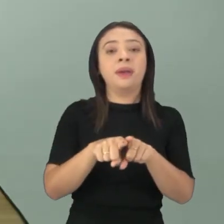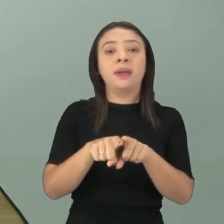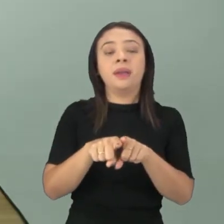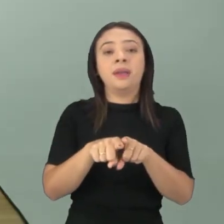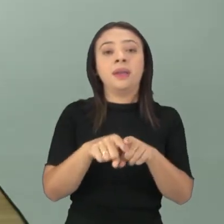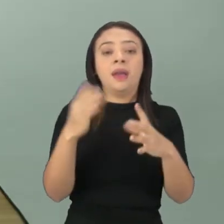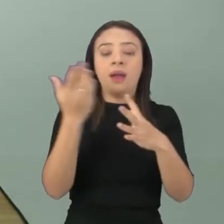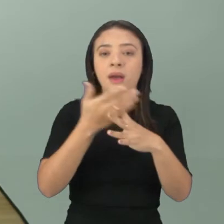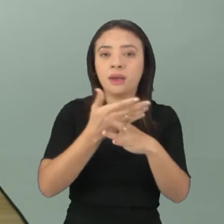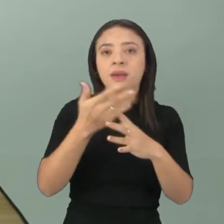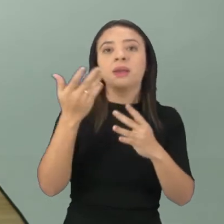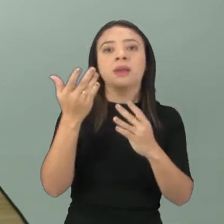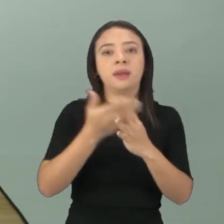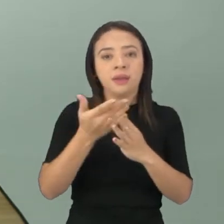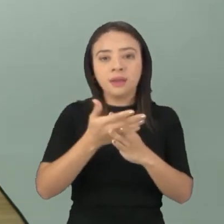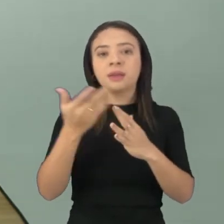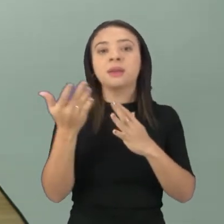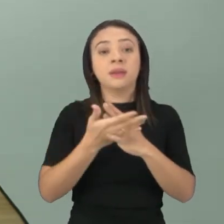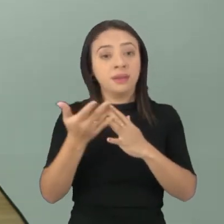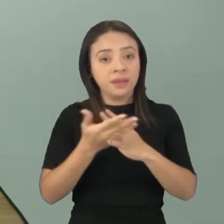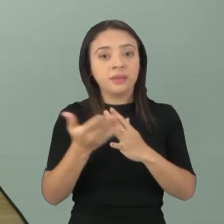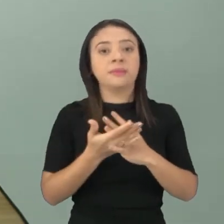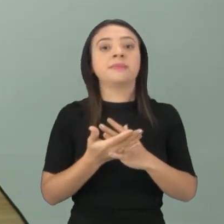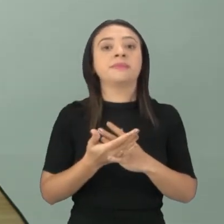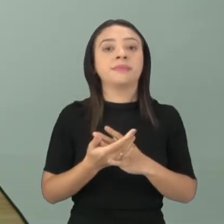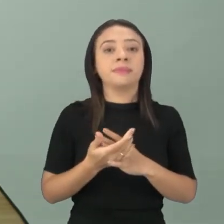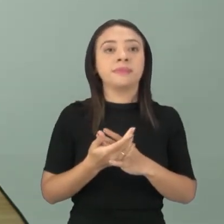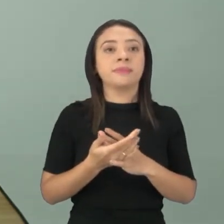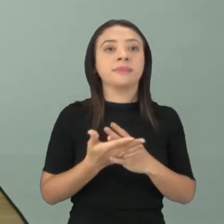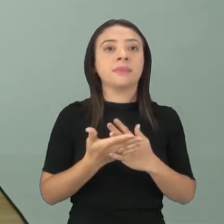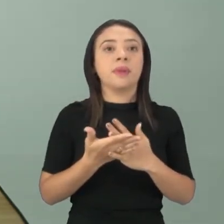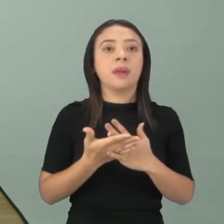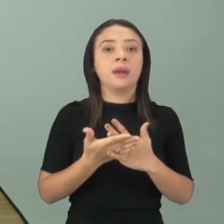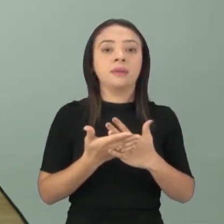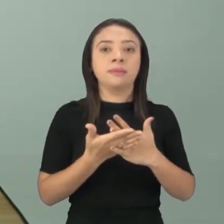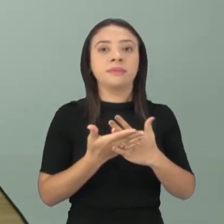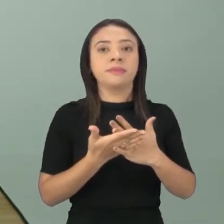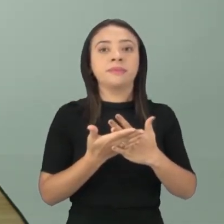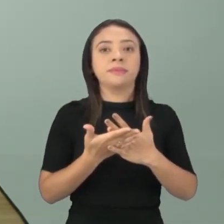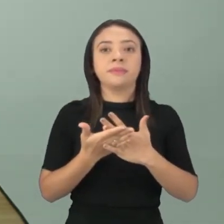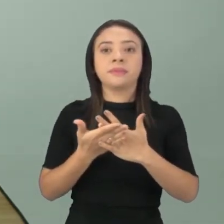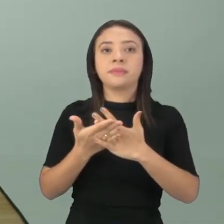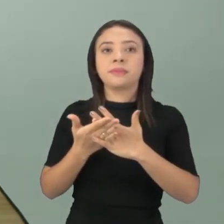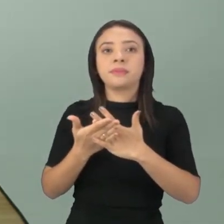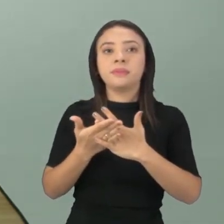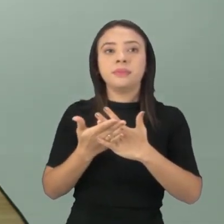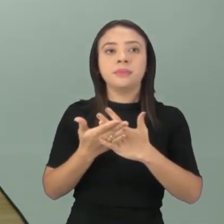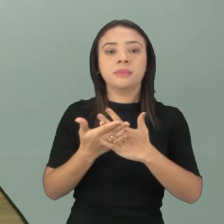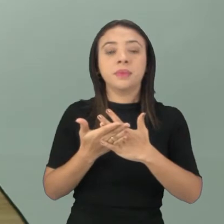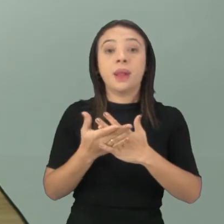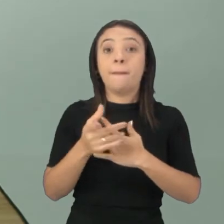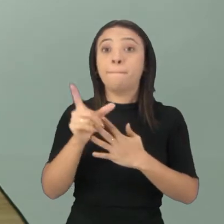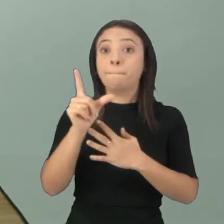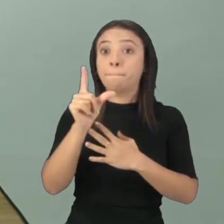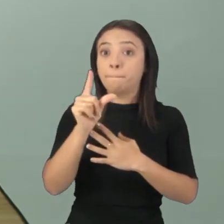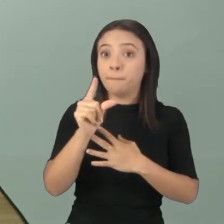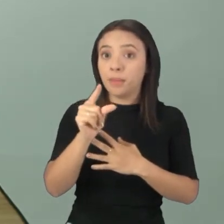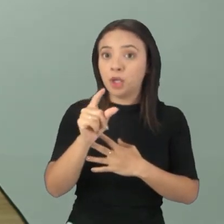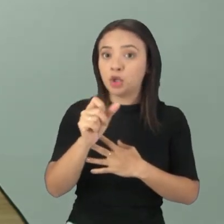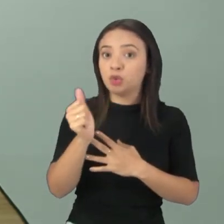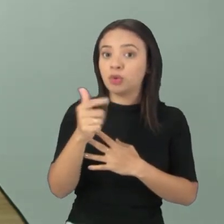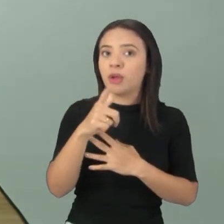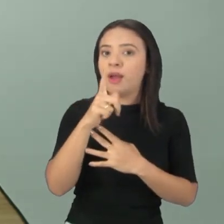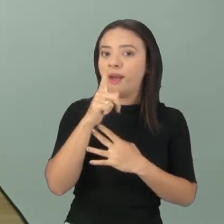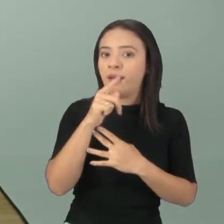né? Que na nossa região são bastante consumidas. E aí, ó, ela fica um pouquinho menor já que a água para consumo.